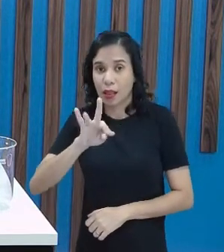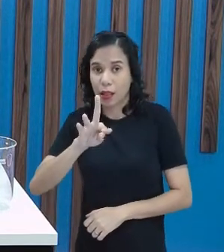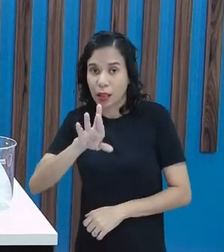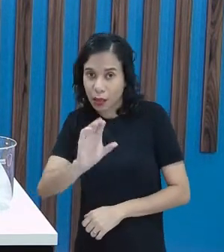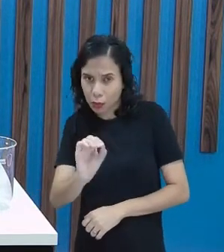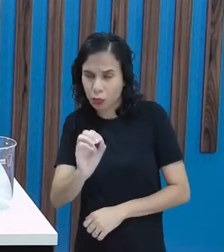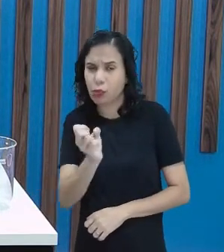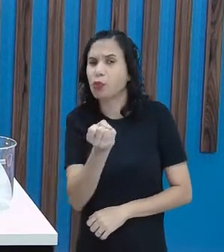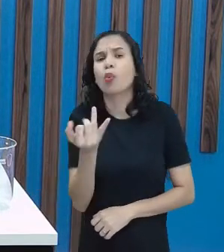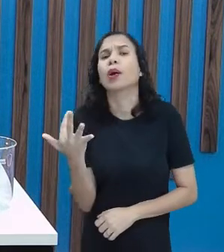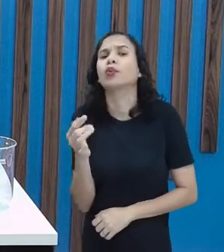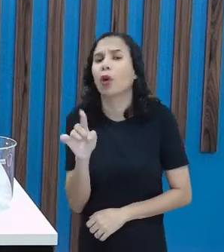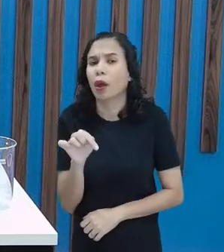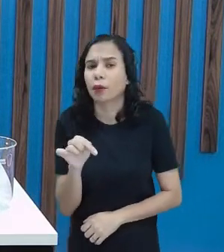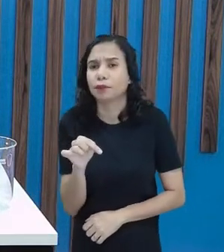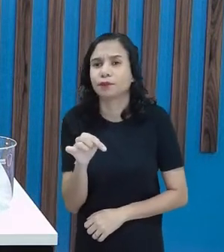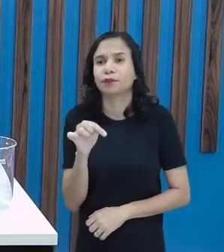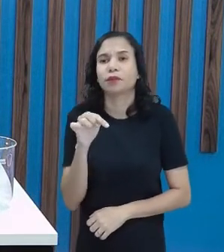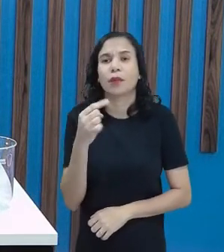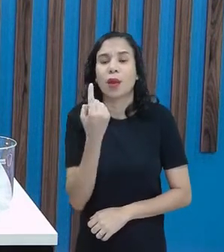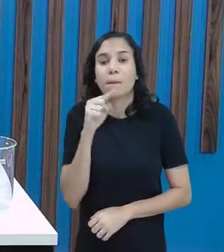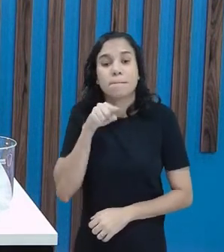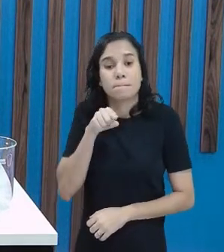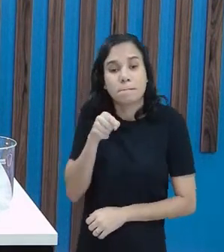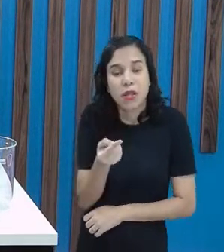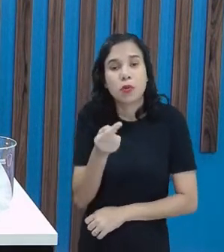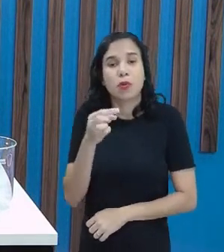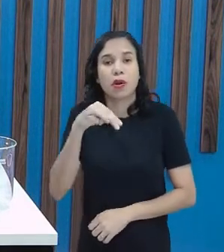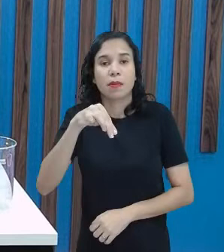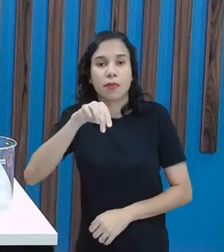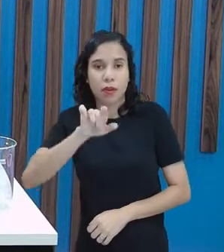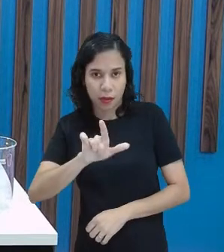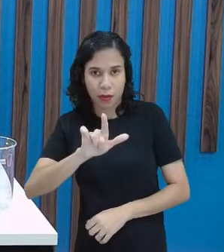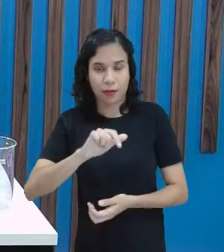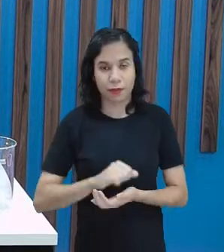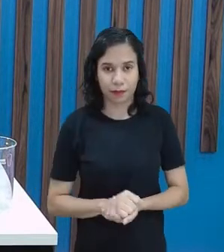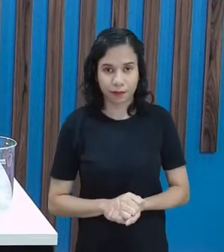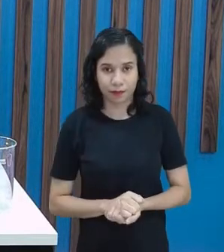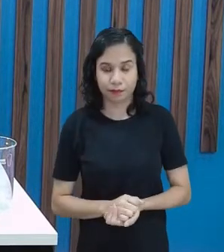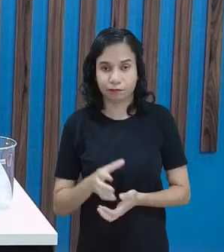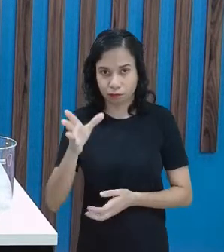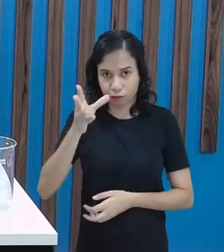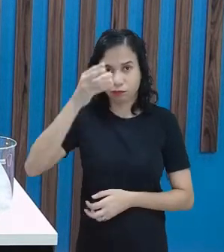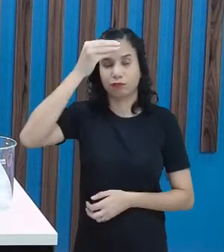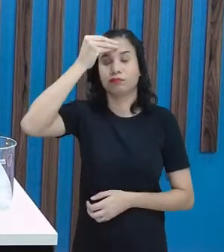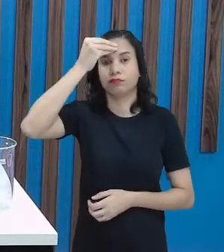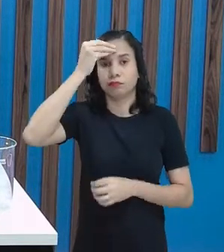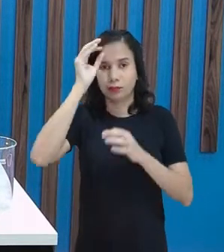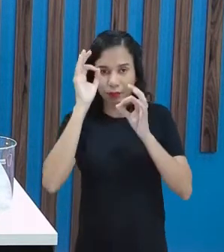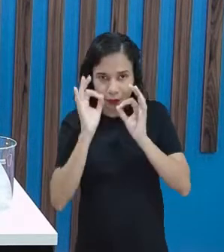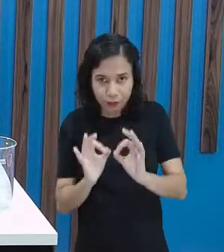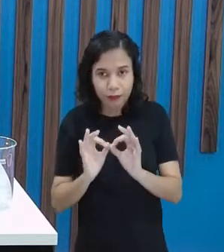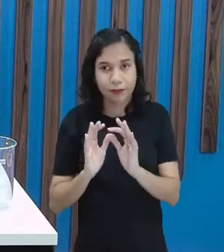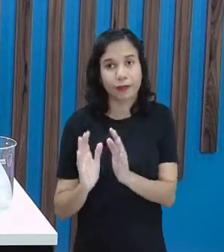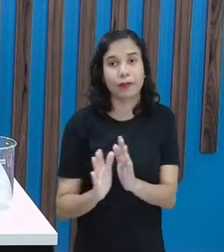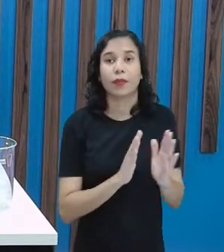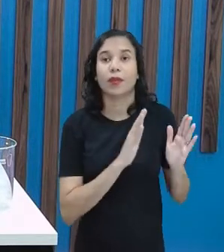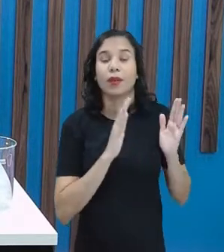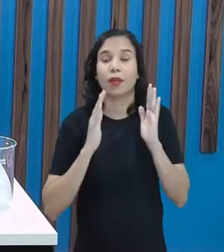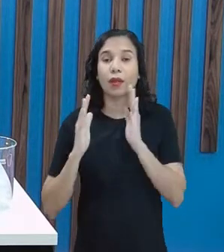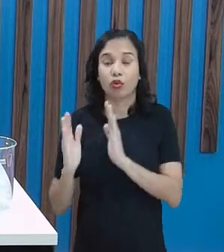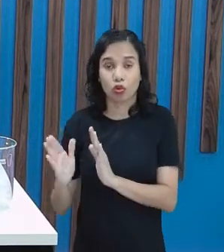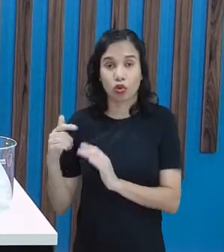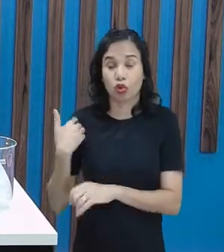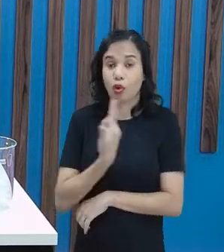é que vale um litro? Mil ml. Então, guarda isso aí, tá? Quando a gente